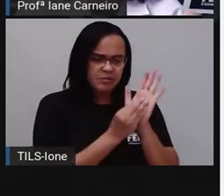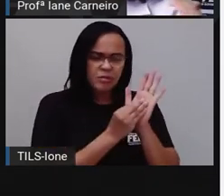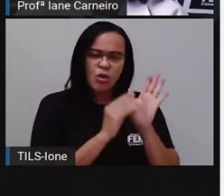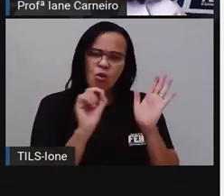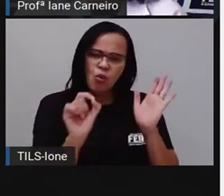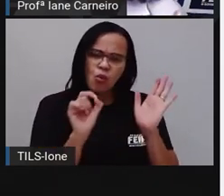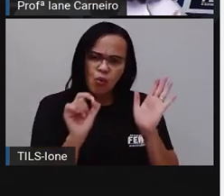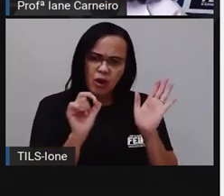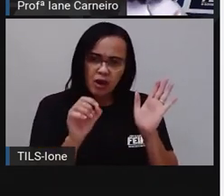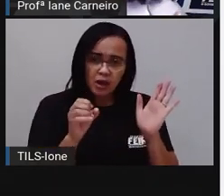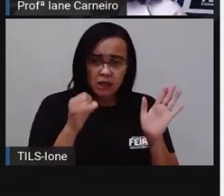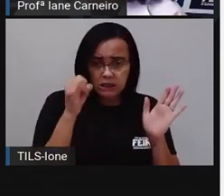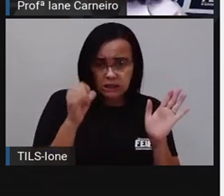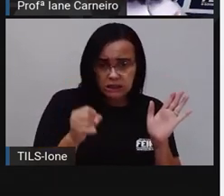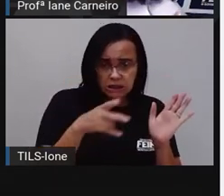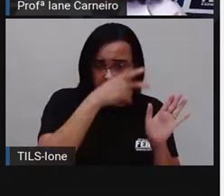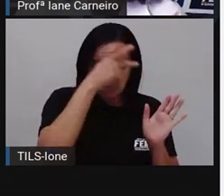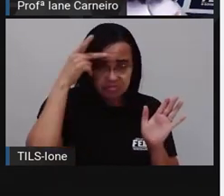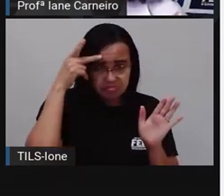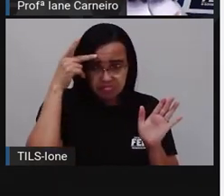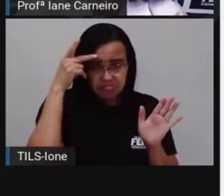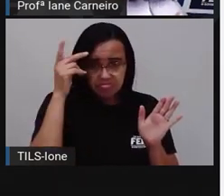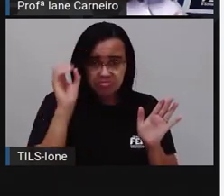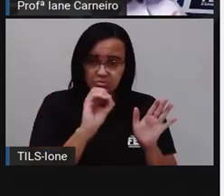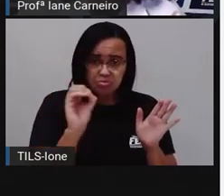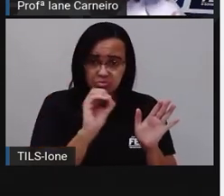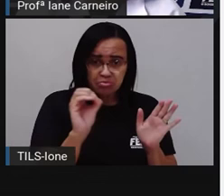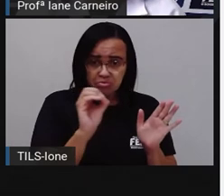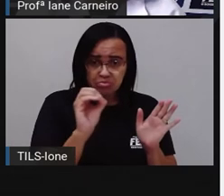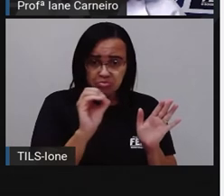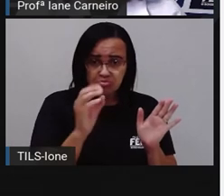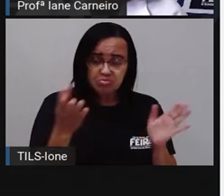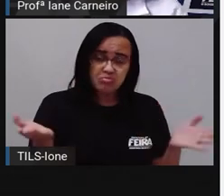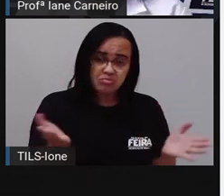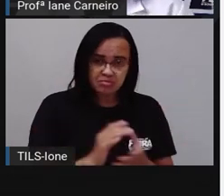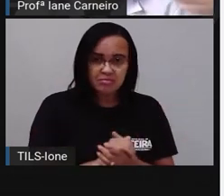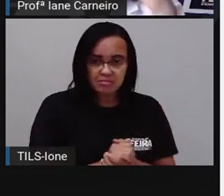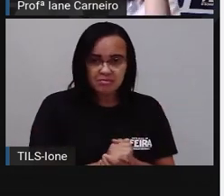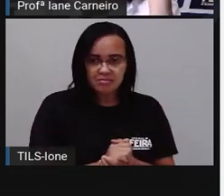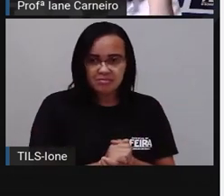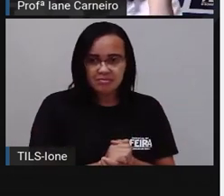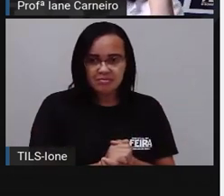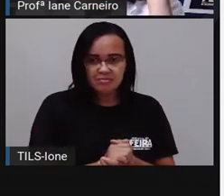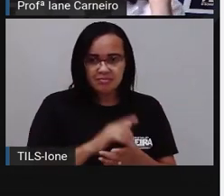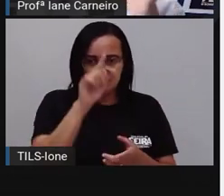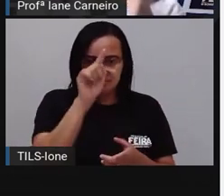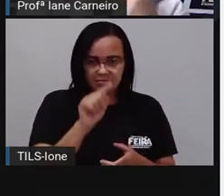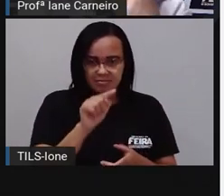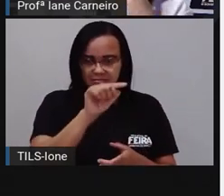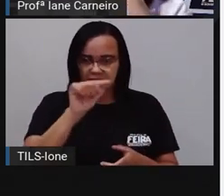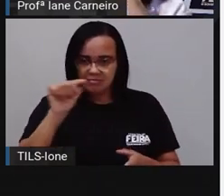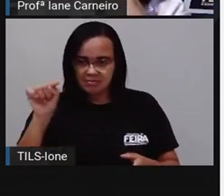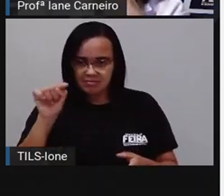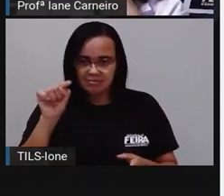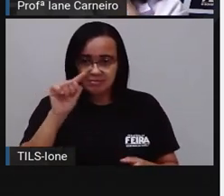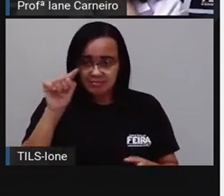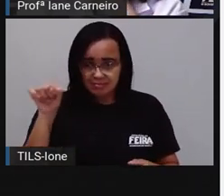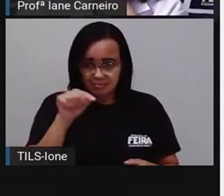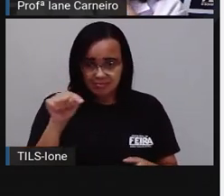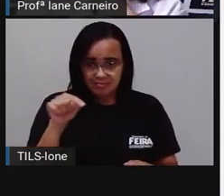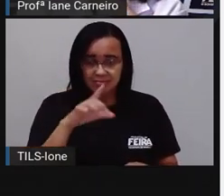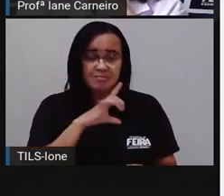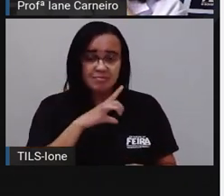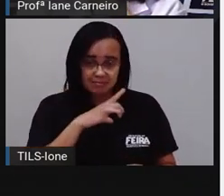Não, se ninguém votou no zero é porque está aqui, ó, na linha do gráfico, na linha horizontal, tá bom? Então, aqui, ó,